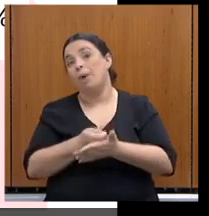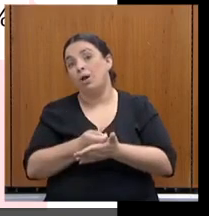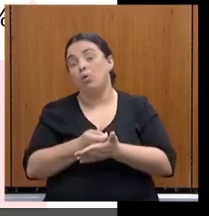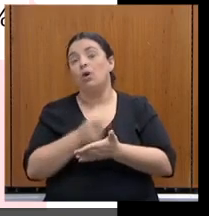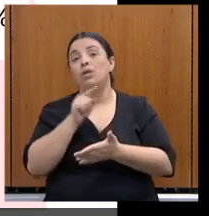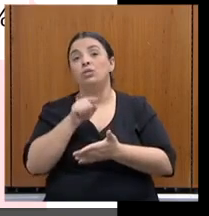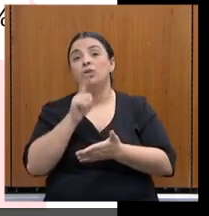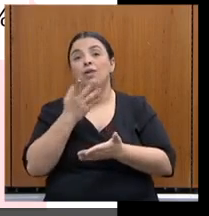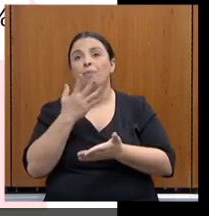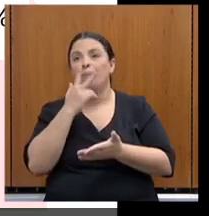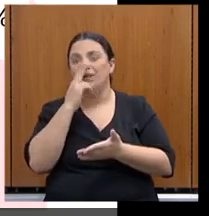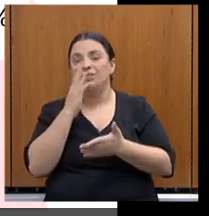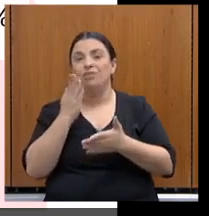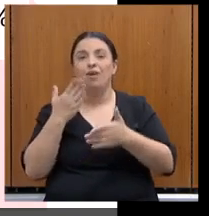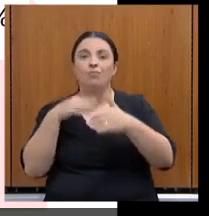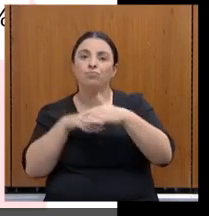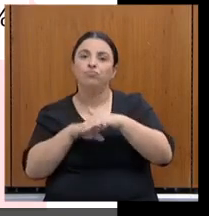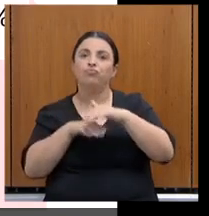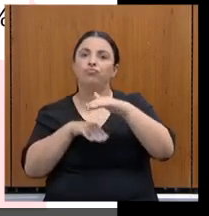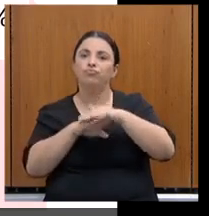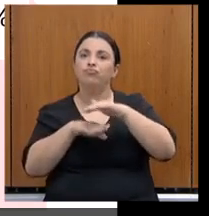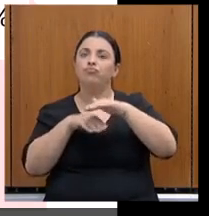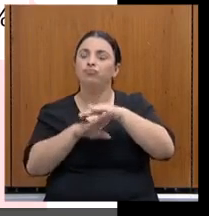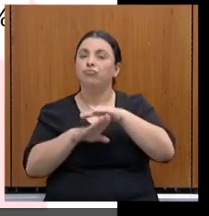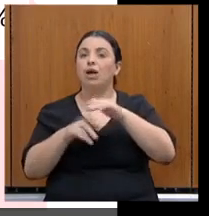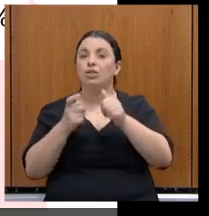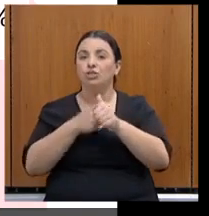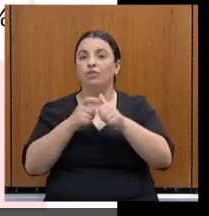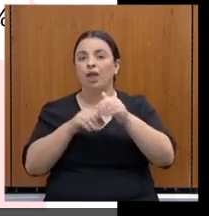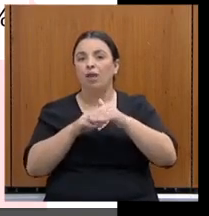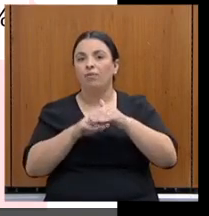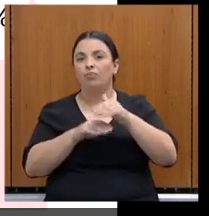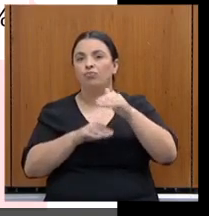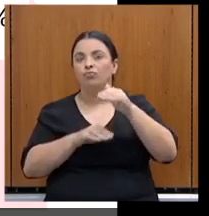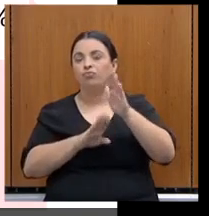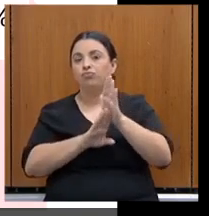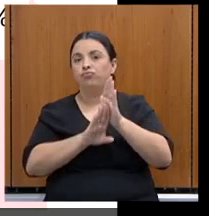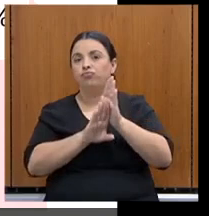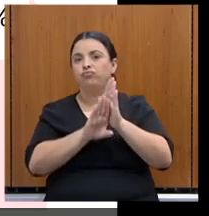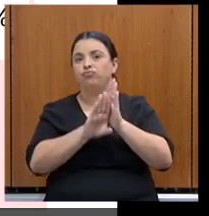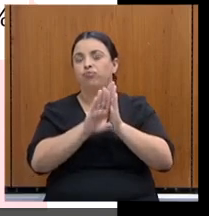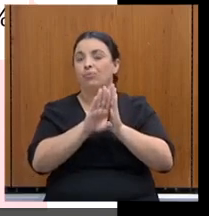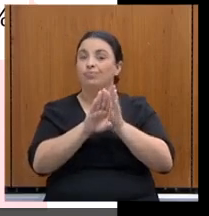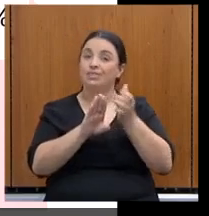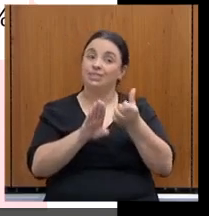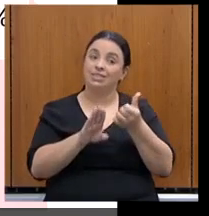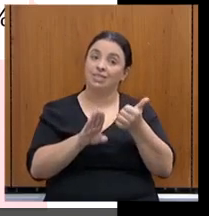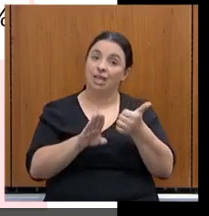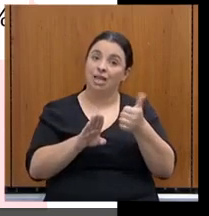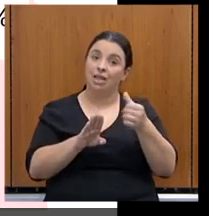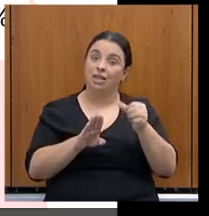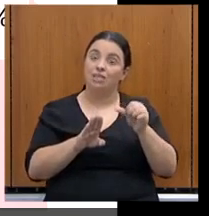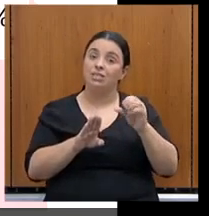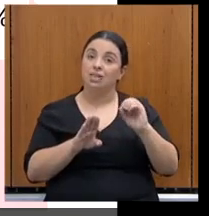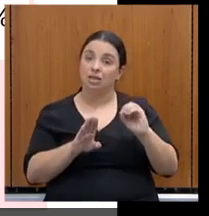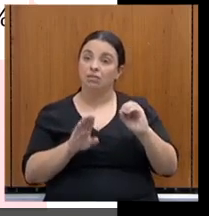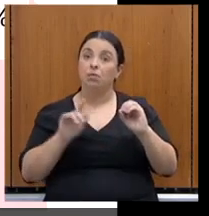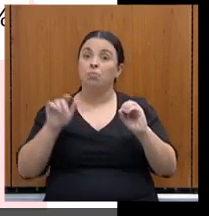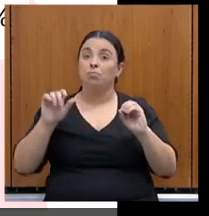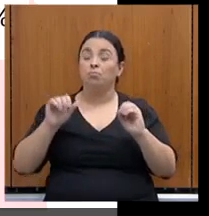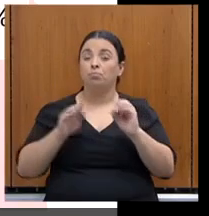o estoque da dívida, e esse é o motivo que ela evolui, de 106 para 130 bilhões. Se o índice, que é